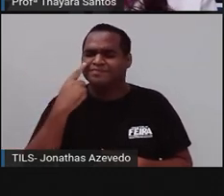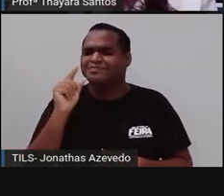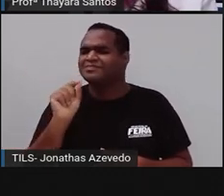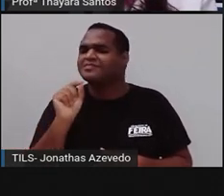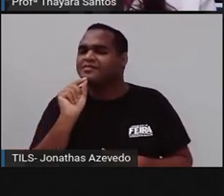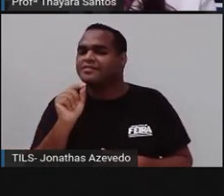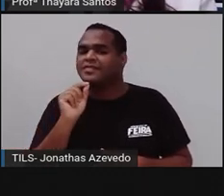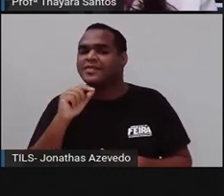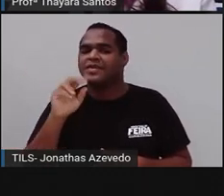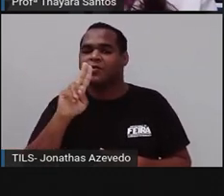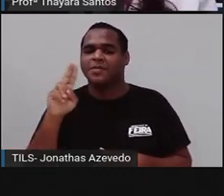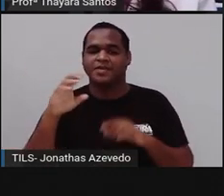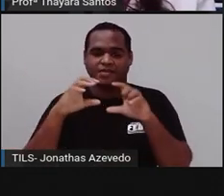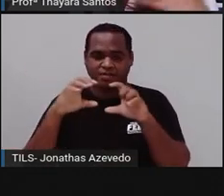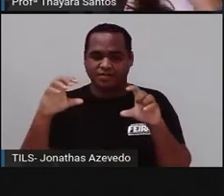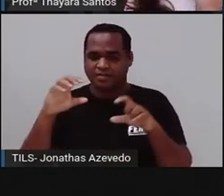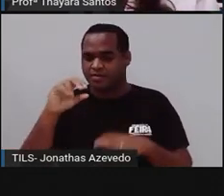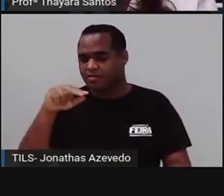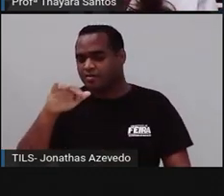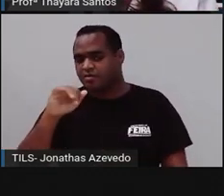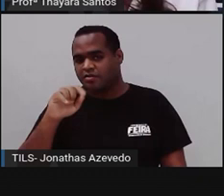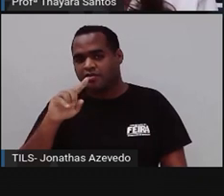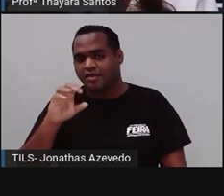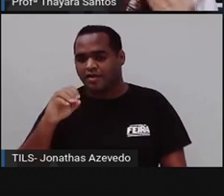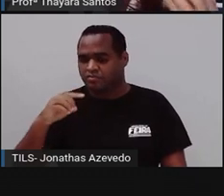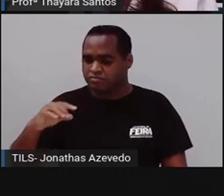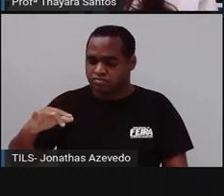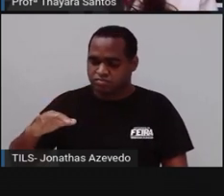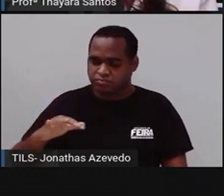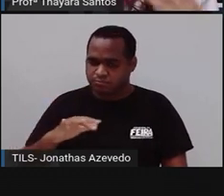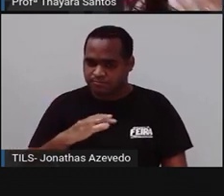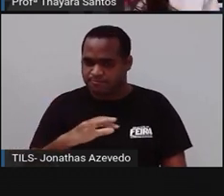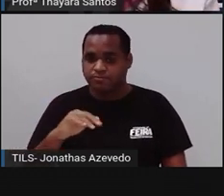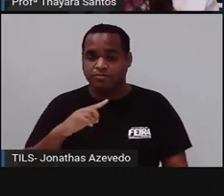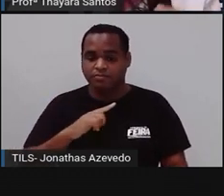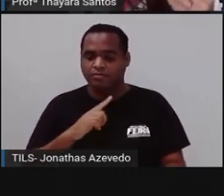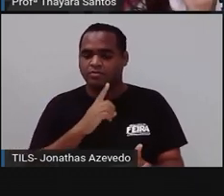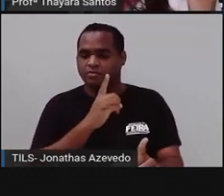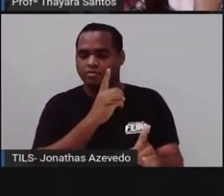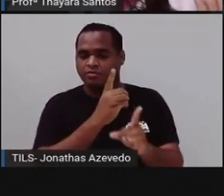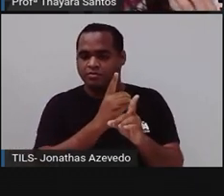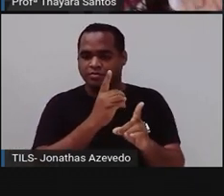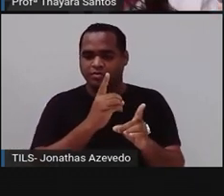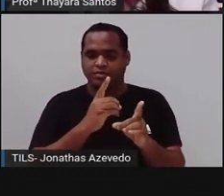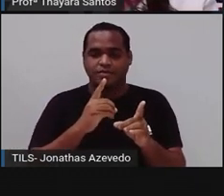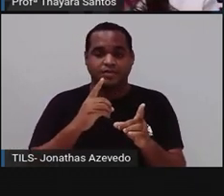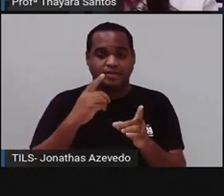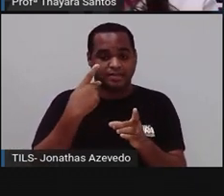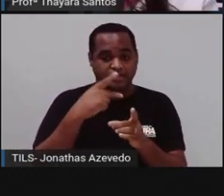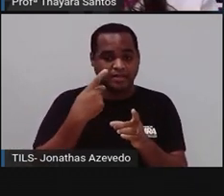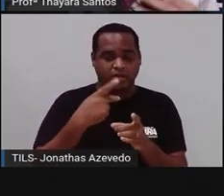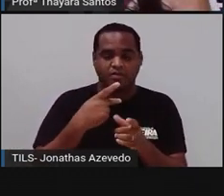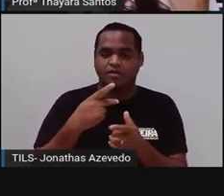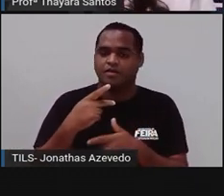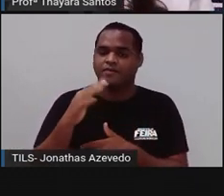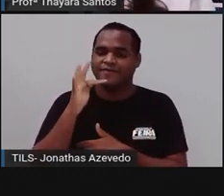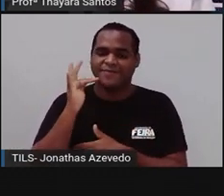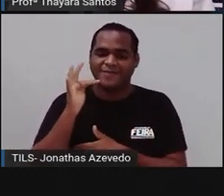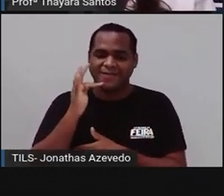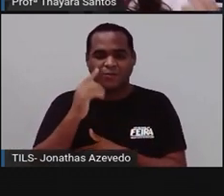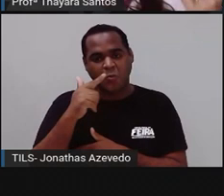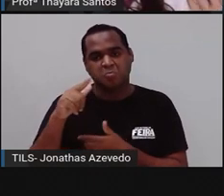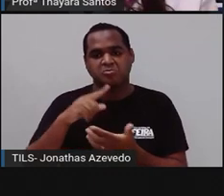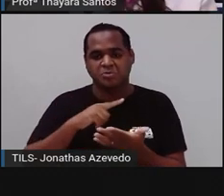O quinidário libera o espermatozoide na água. Esse espermatozoide se encontra com o gameta feminino de um outro